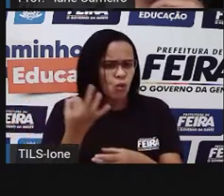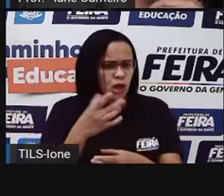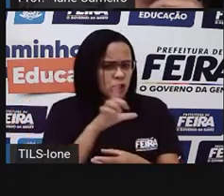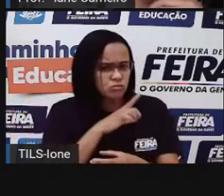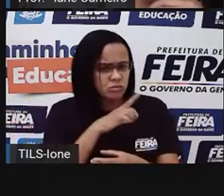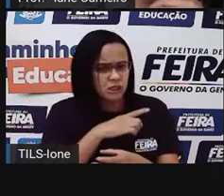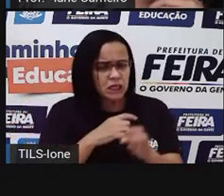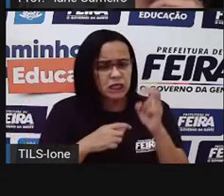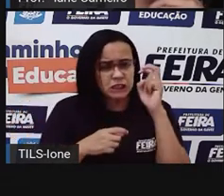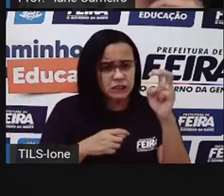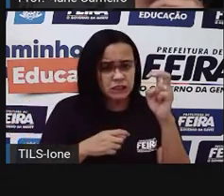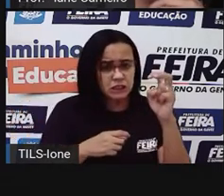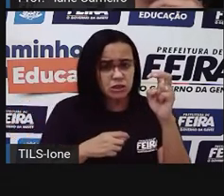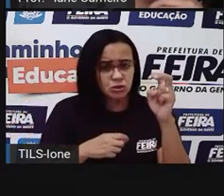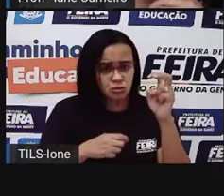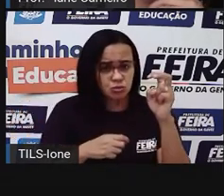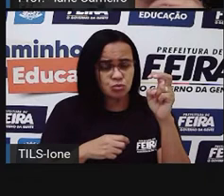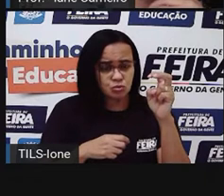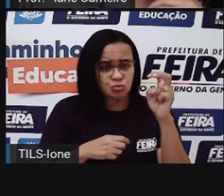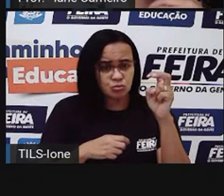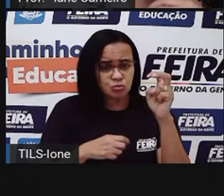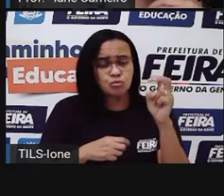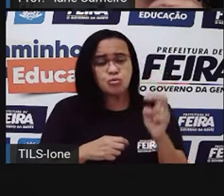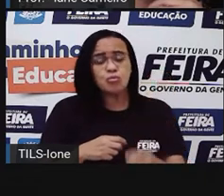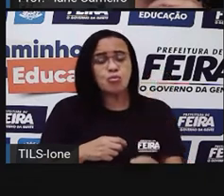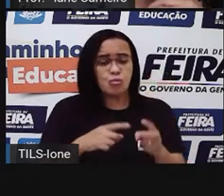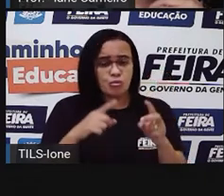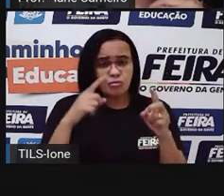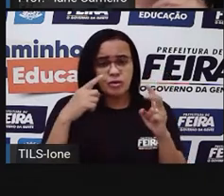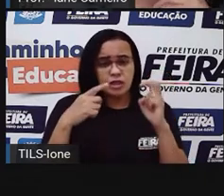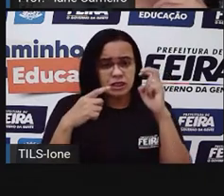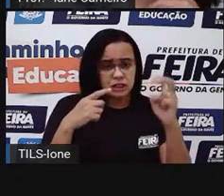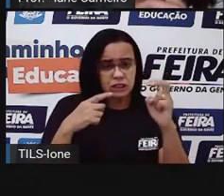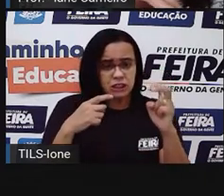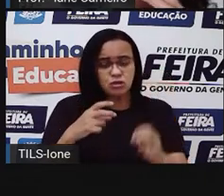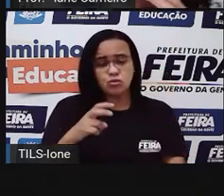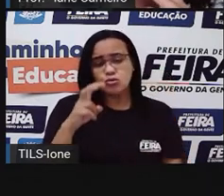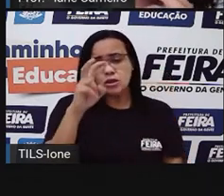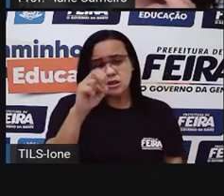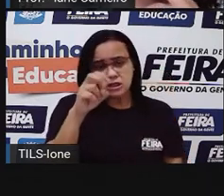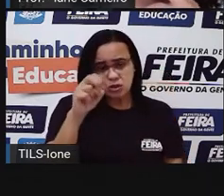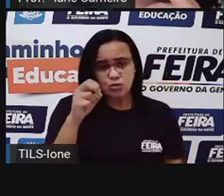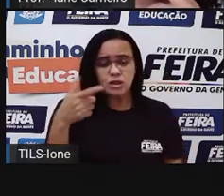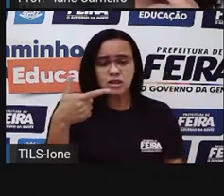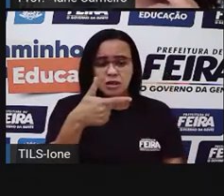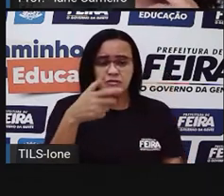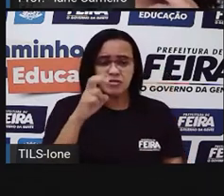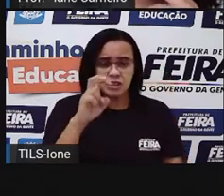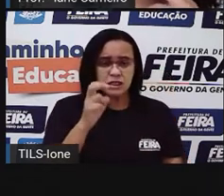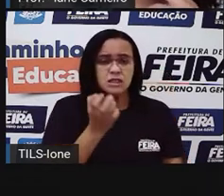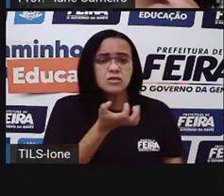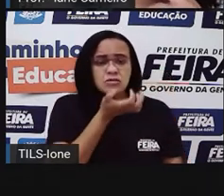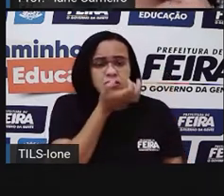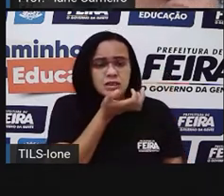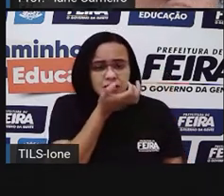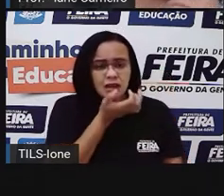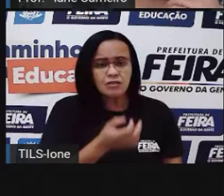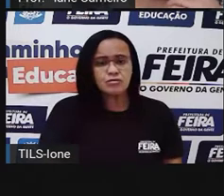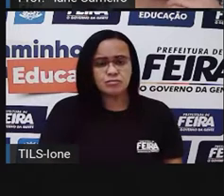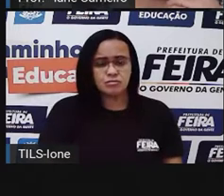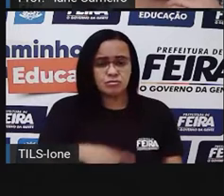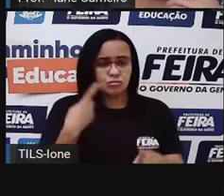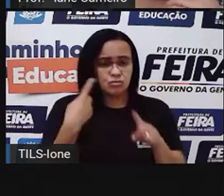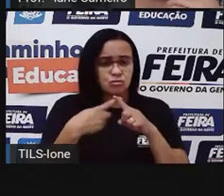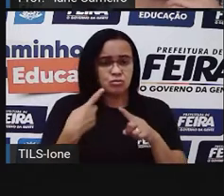5, uma de 50 e uma de 25. Então, deixa eu botar aqui o pote número 1.